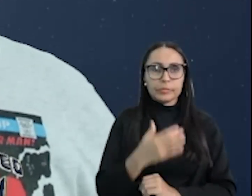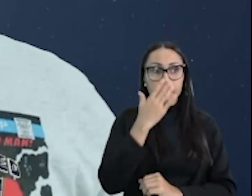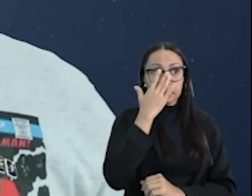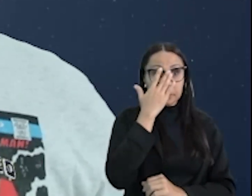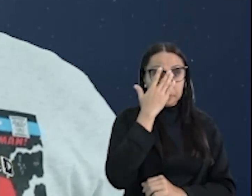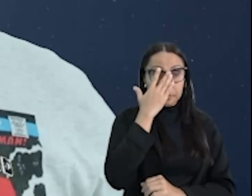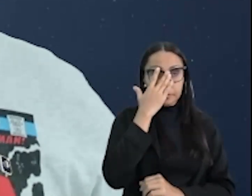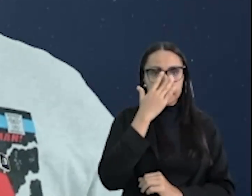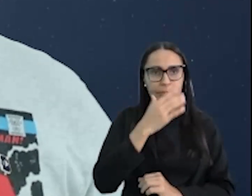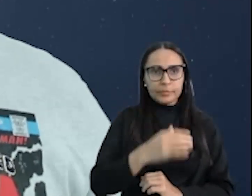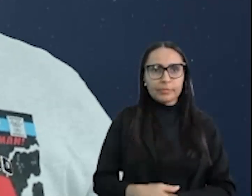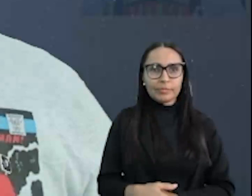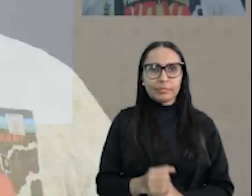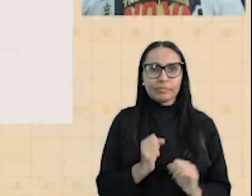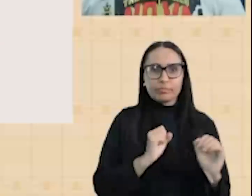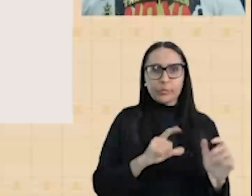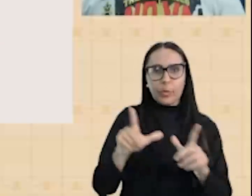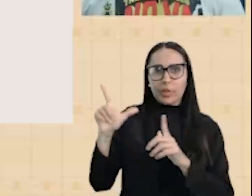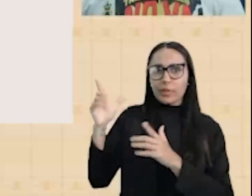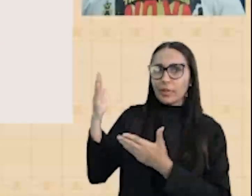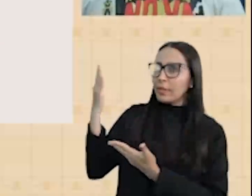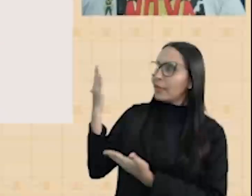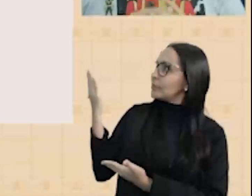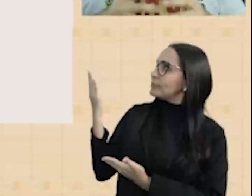Anderson, meu querido, joga na tela.